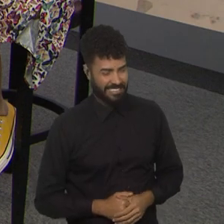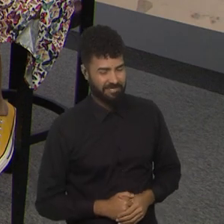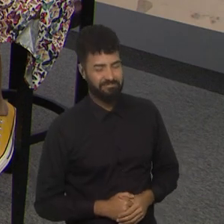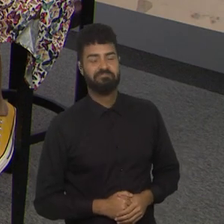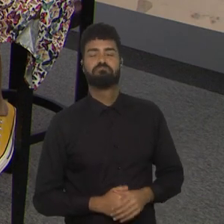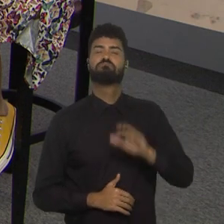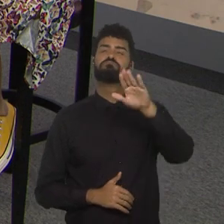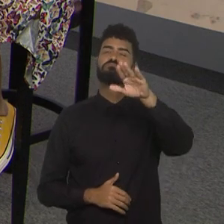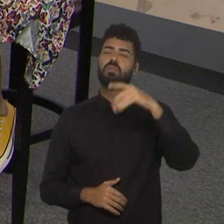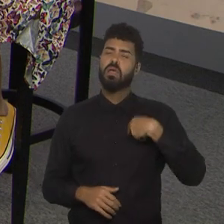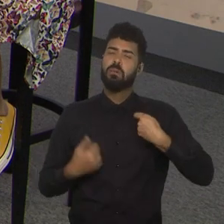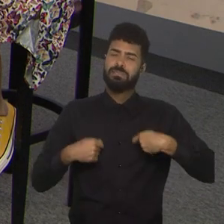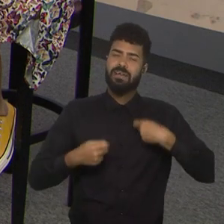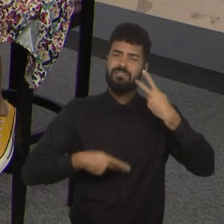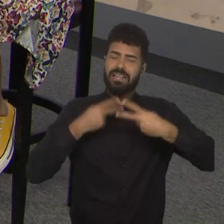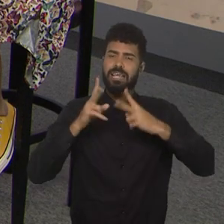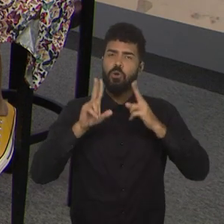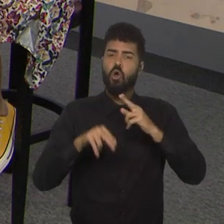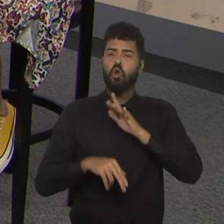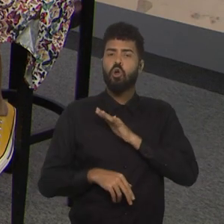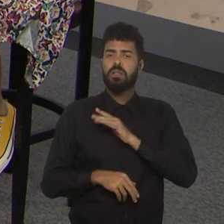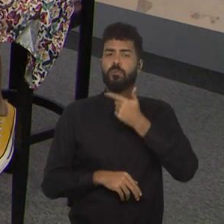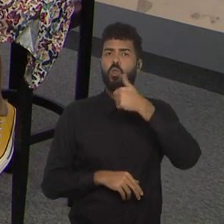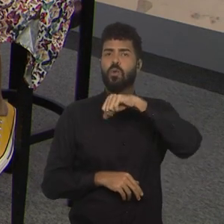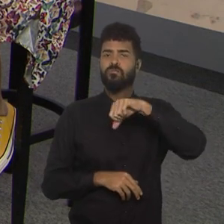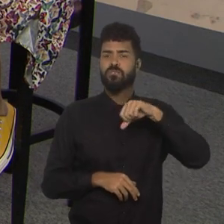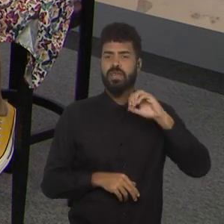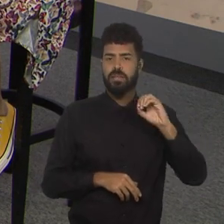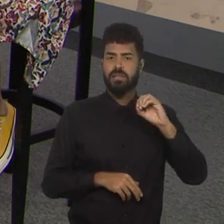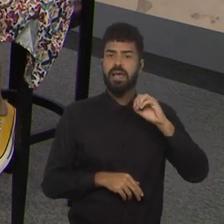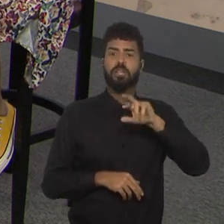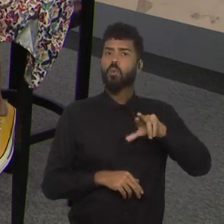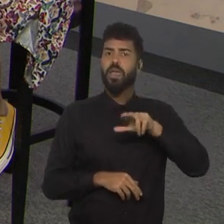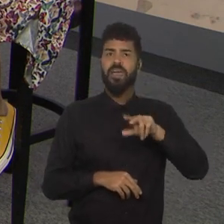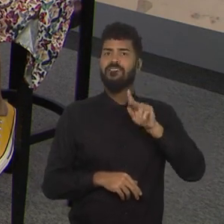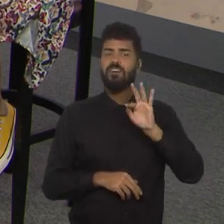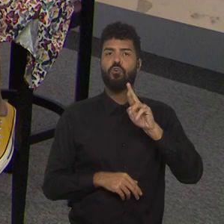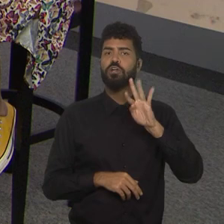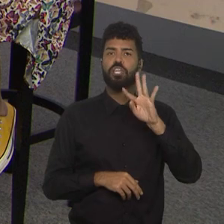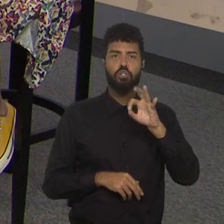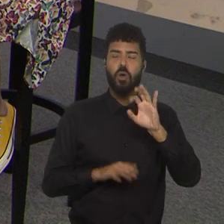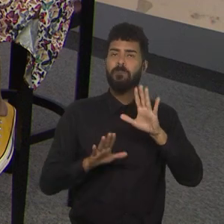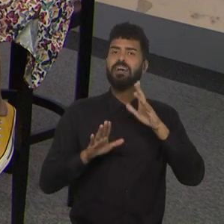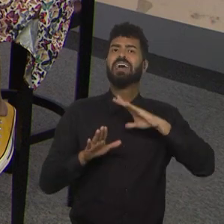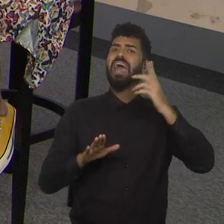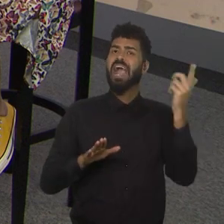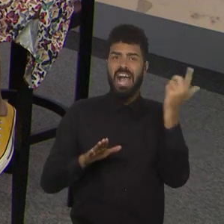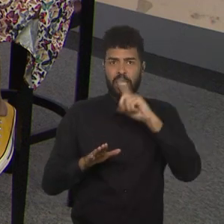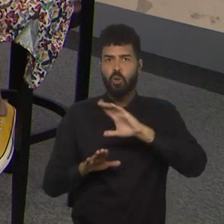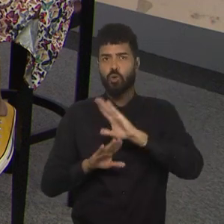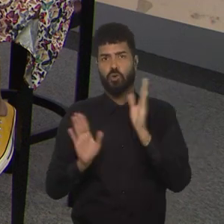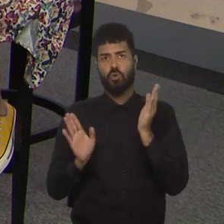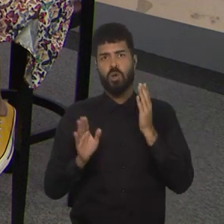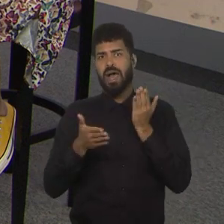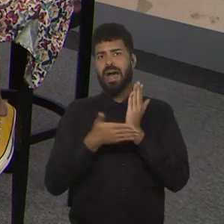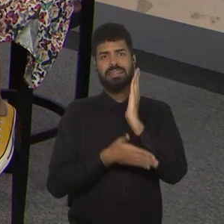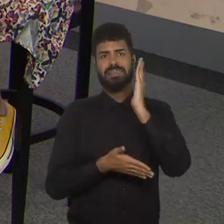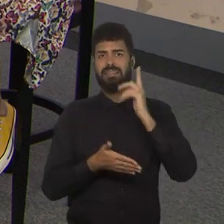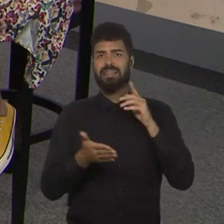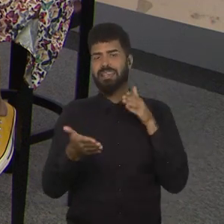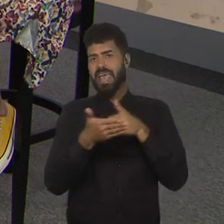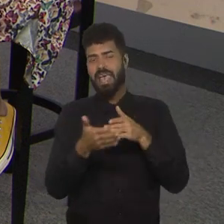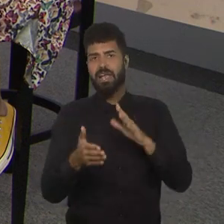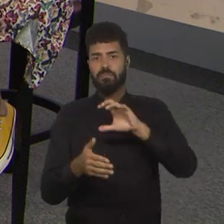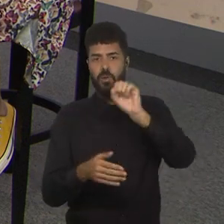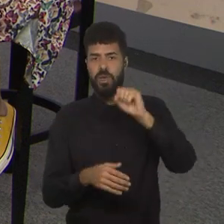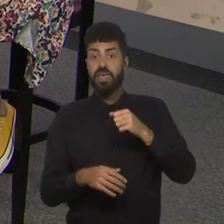tem que encarnar o Corinthians de 90, a gente não era favorito, a gente ganhou, o Neto levou a gente para o título, então, se o Brasil encarnar o Neto